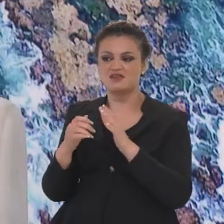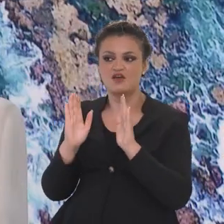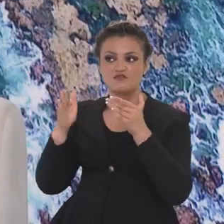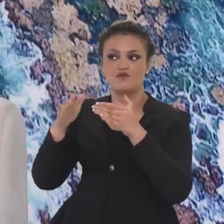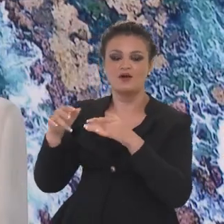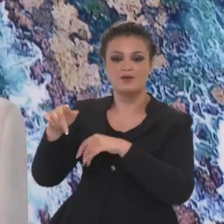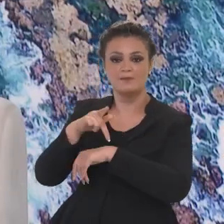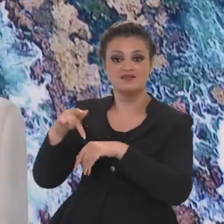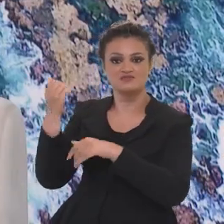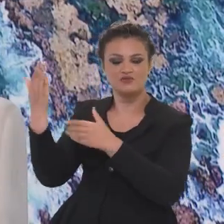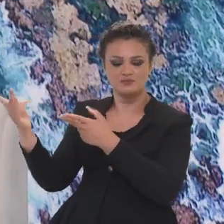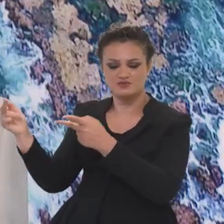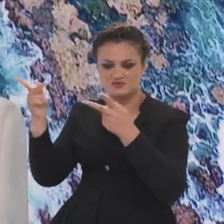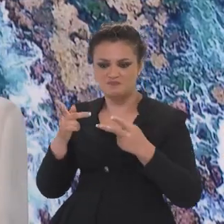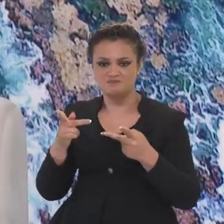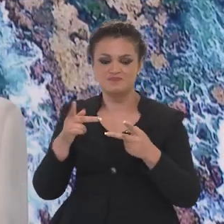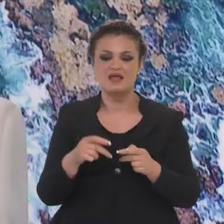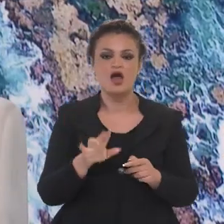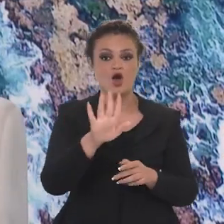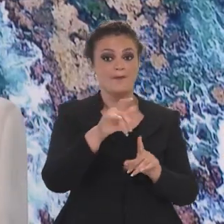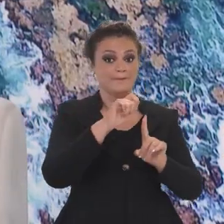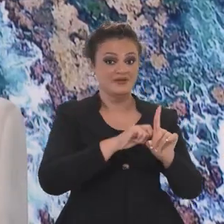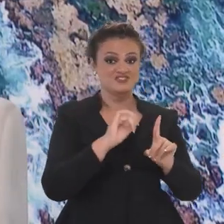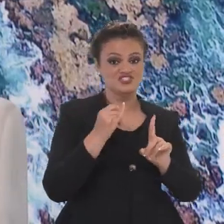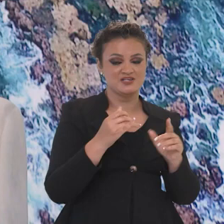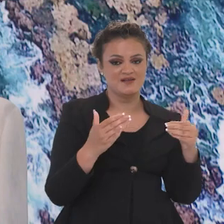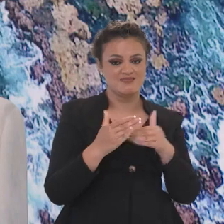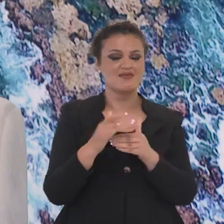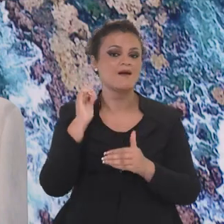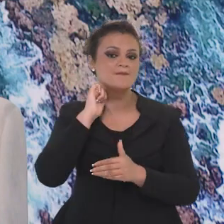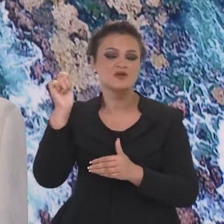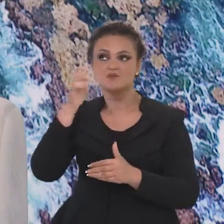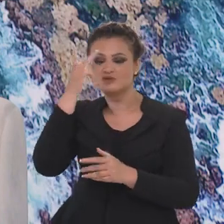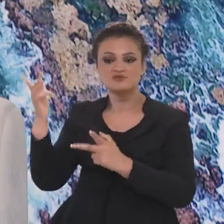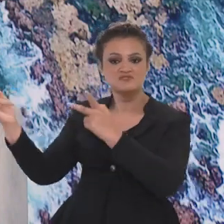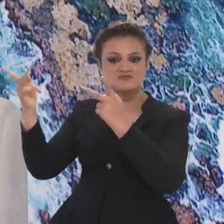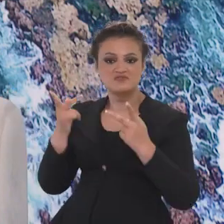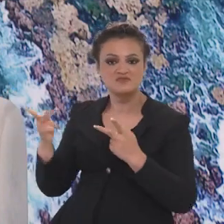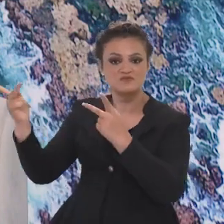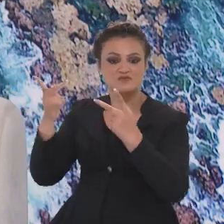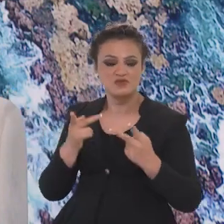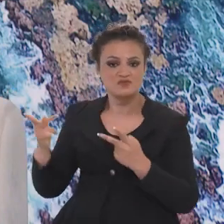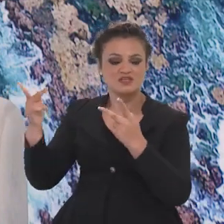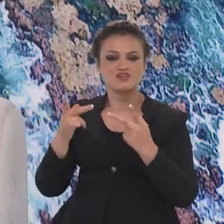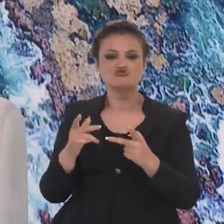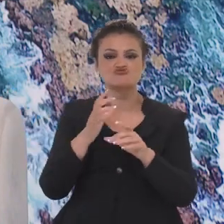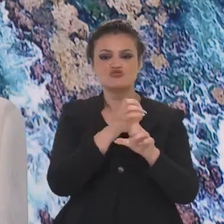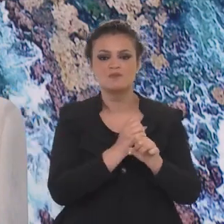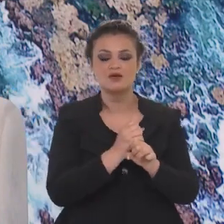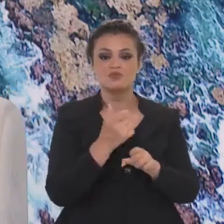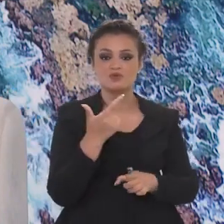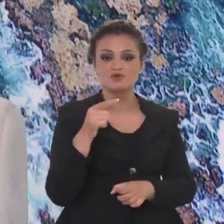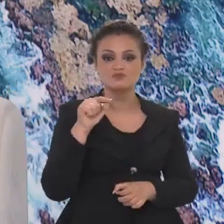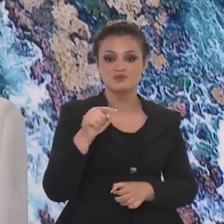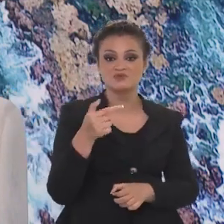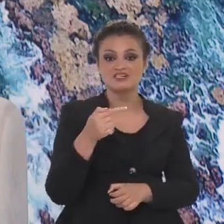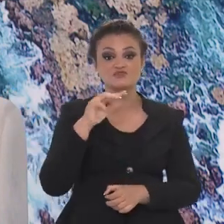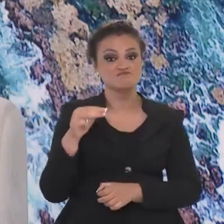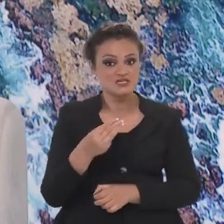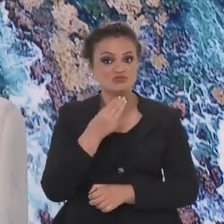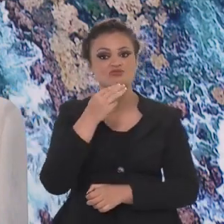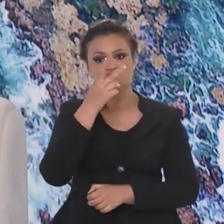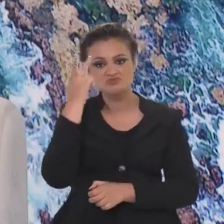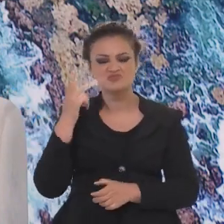A gente teve, de janeiro até abril, a vinda para cá de turistas estrangeiros de 2,7